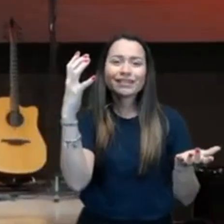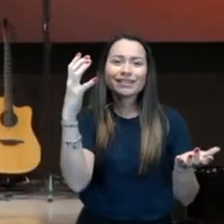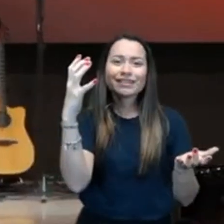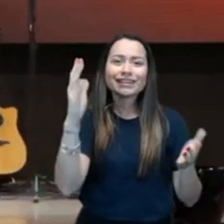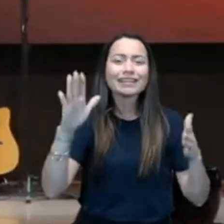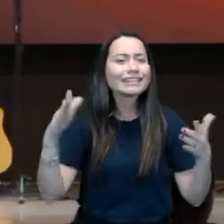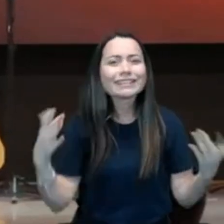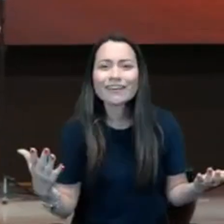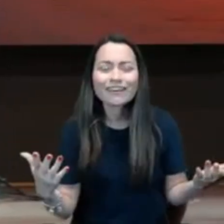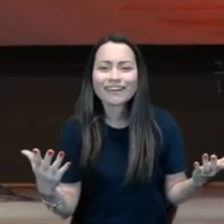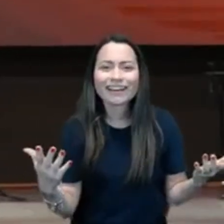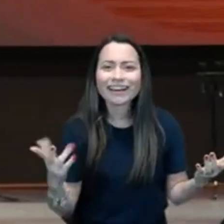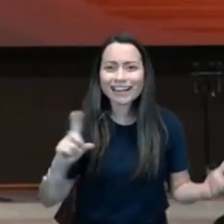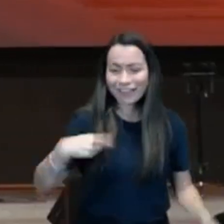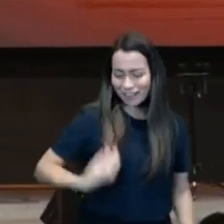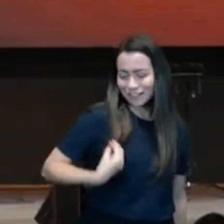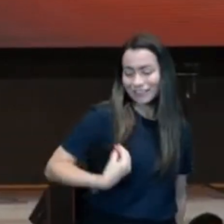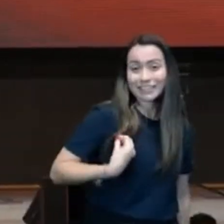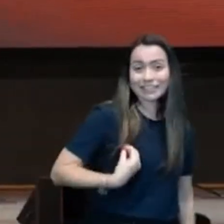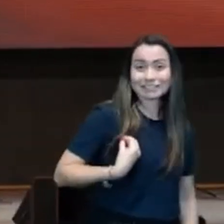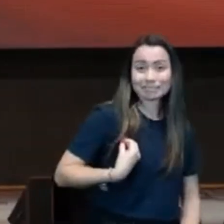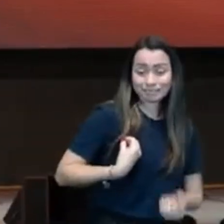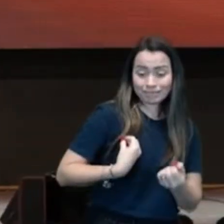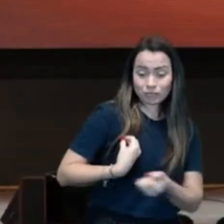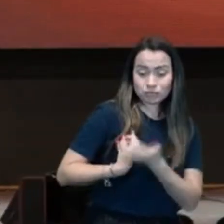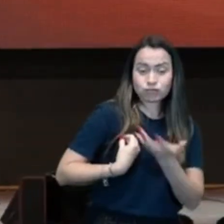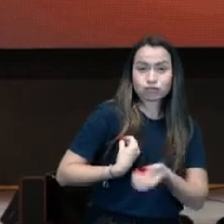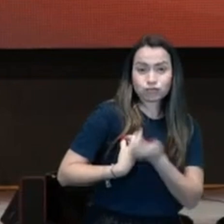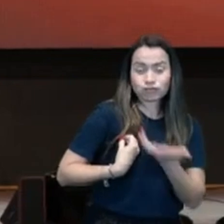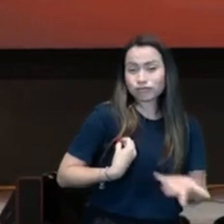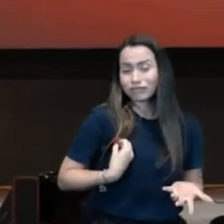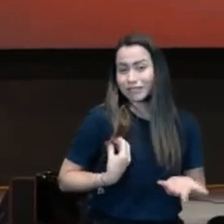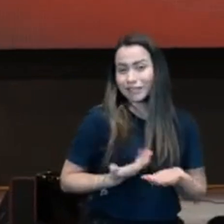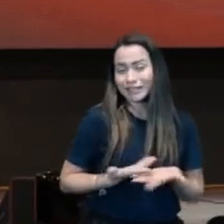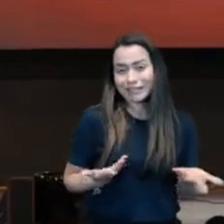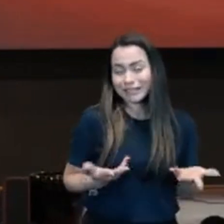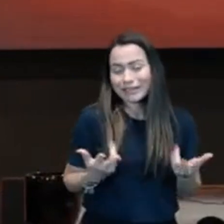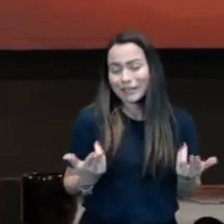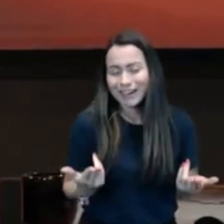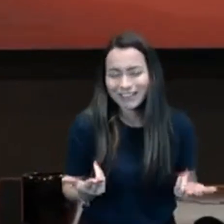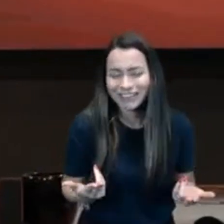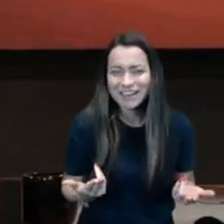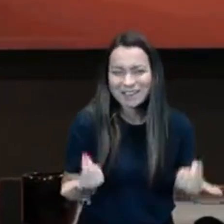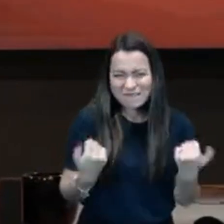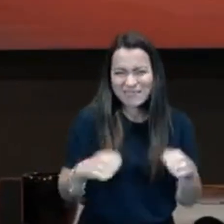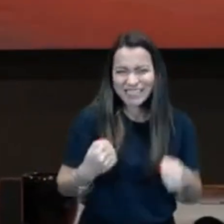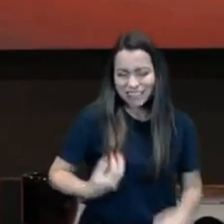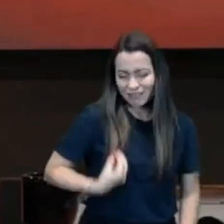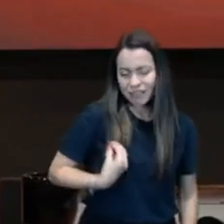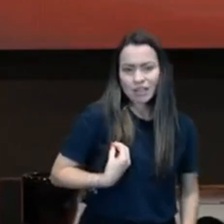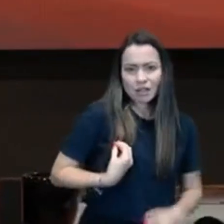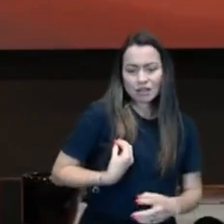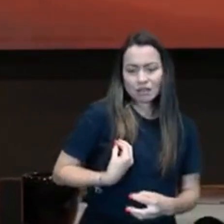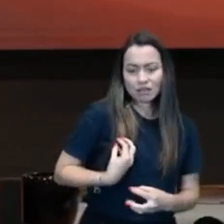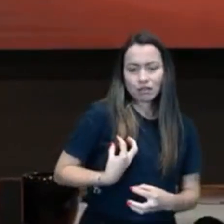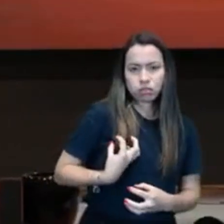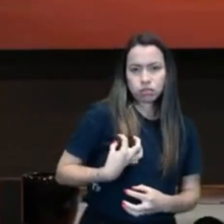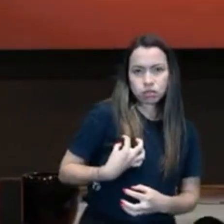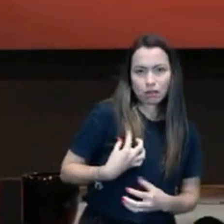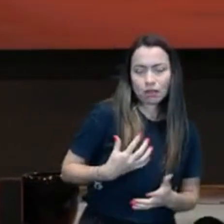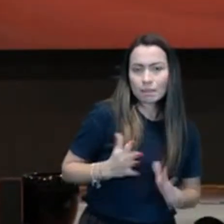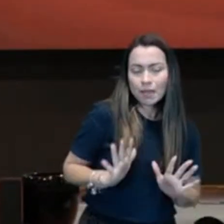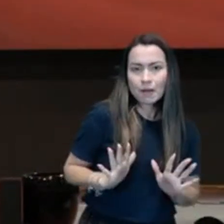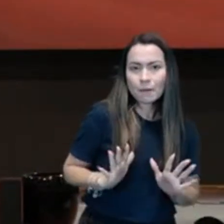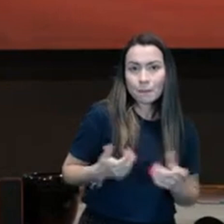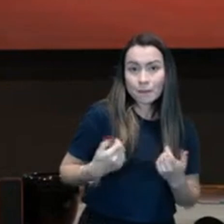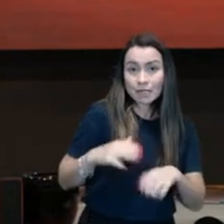E está tudo certo. Mas eu queria pegar a palavra permanecer, que é o foco, que é o centro desse texto.